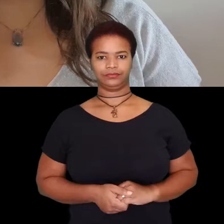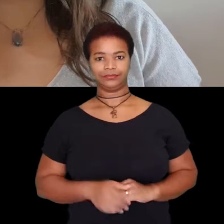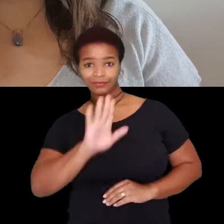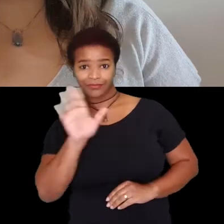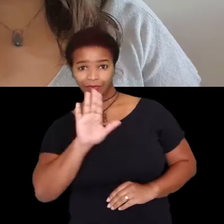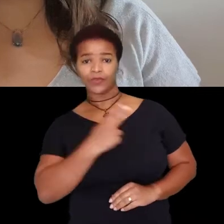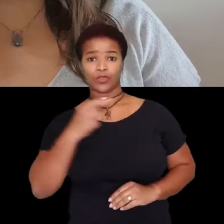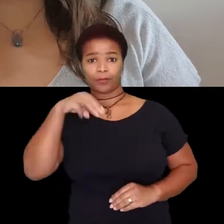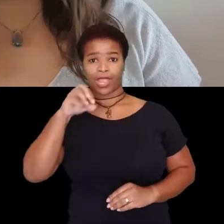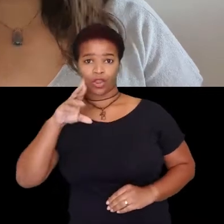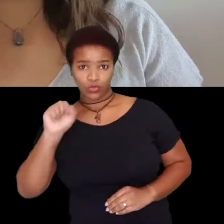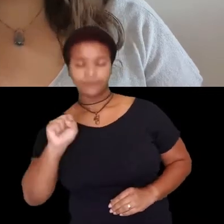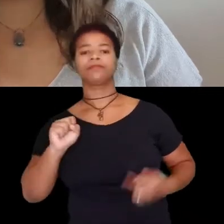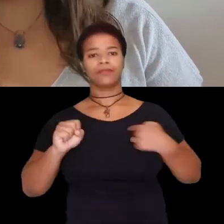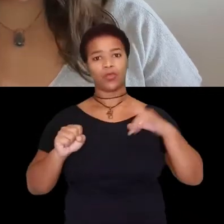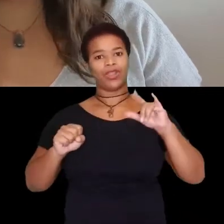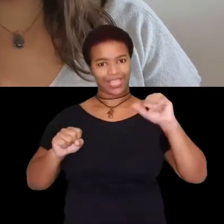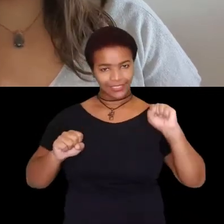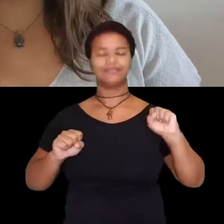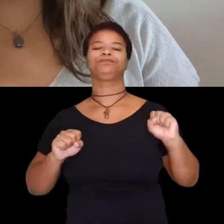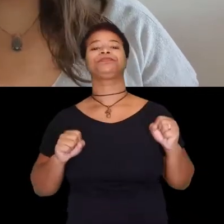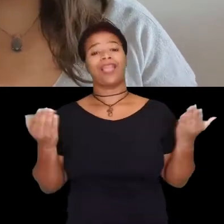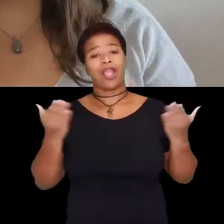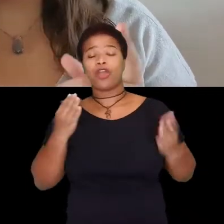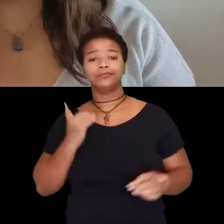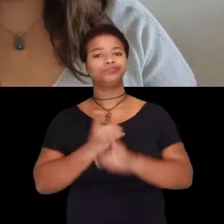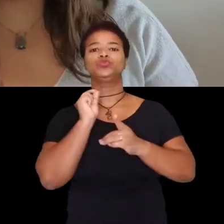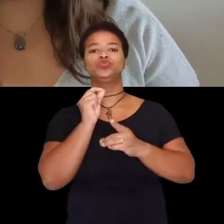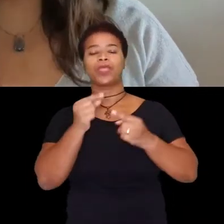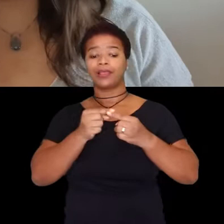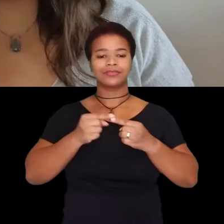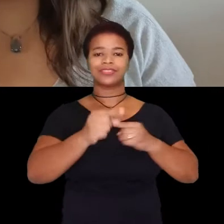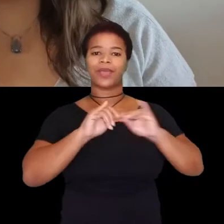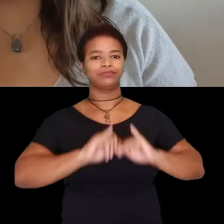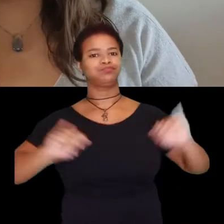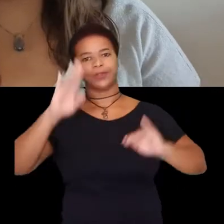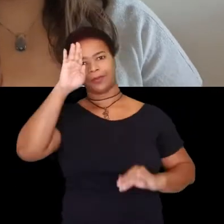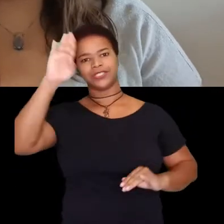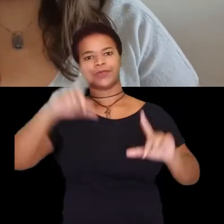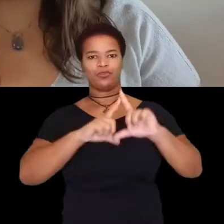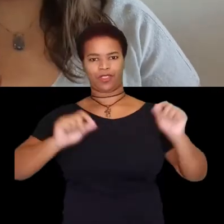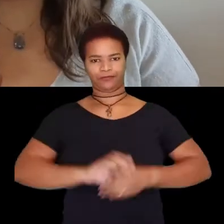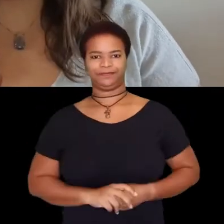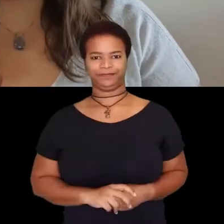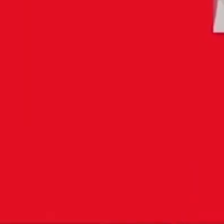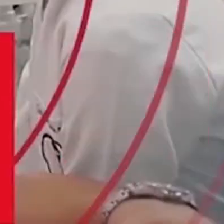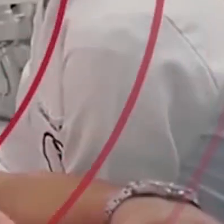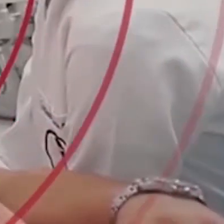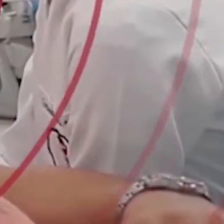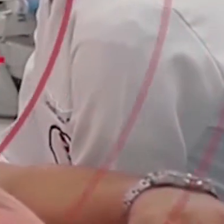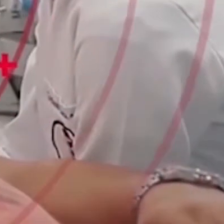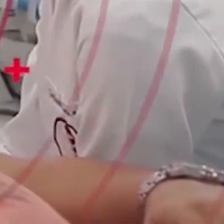Olá, meu nome é Marcos Pianta. E eu sou a Laís Serqueira. E você fica sabendo agora o que foi destaque nessa semana na UFJF.